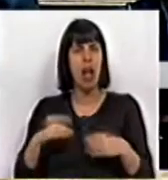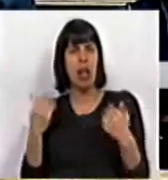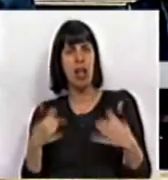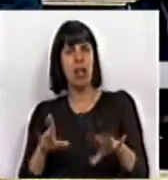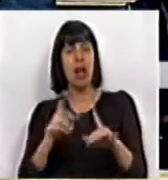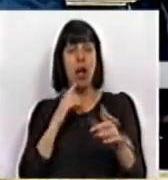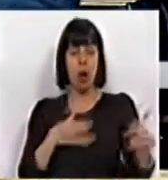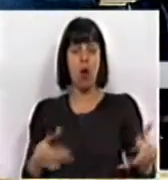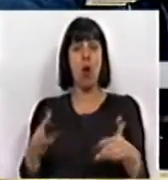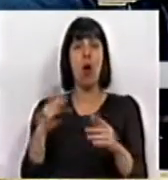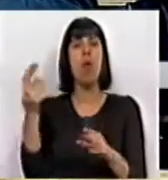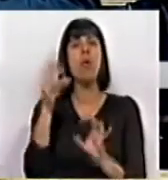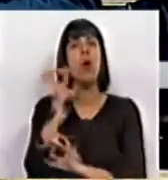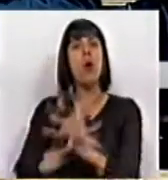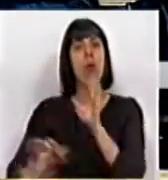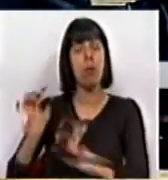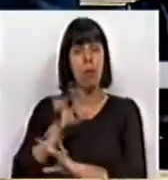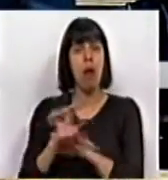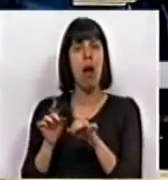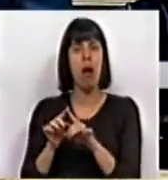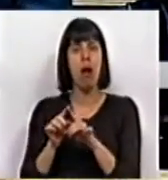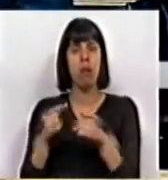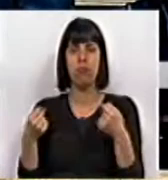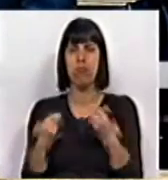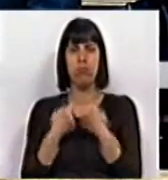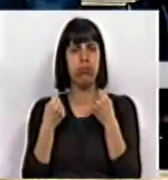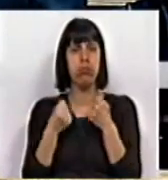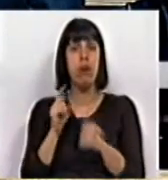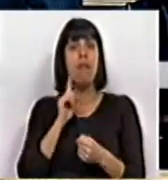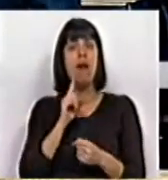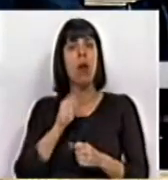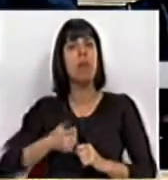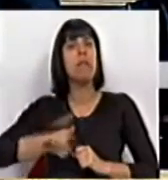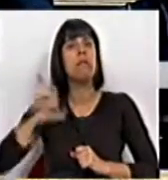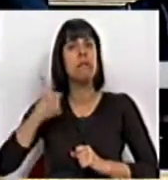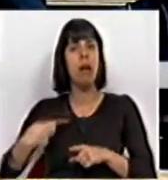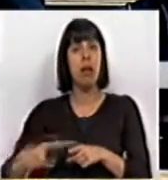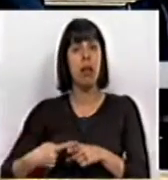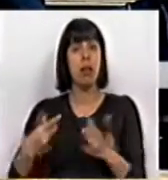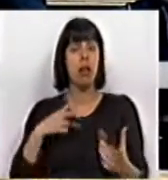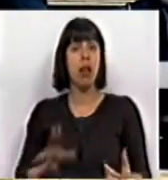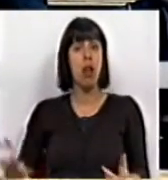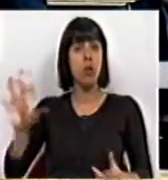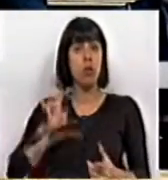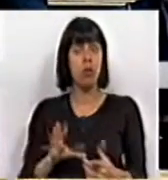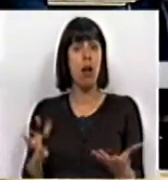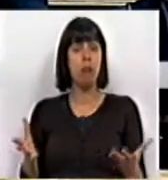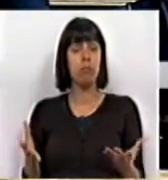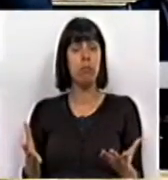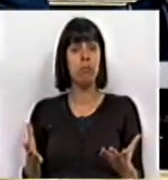as orientações da União Europeia em colisão com o valor supremo do interesse nacional.